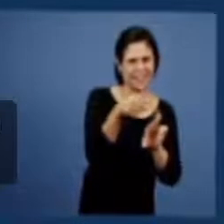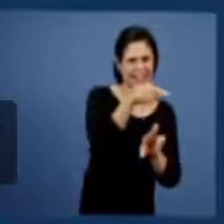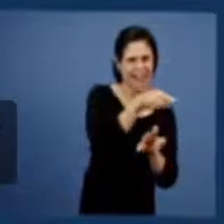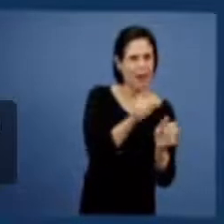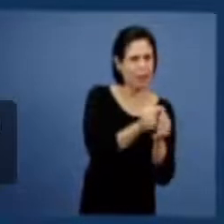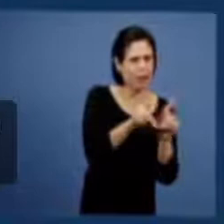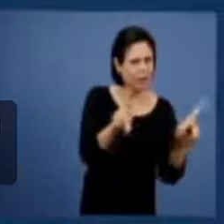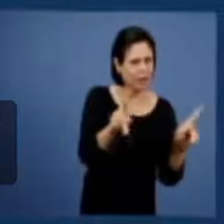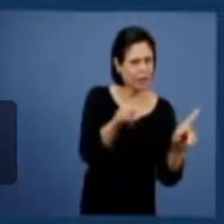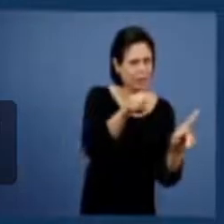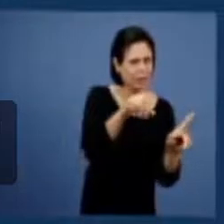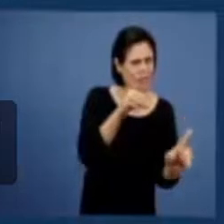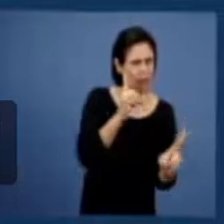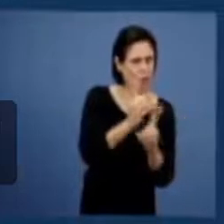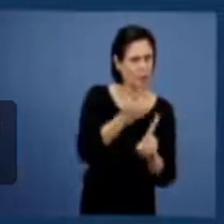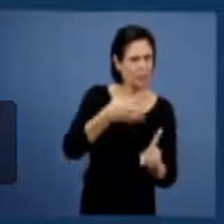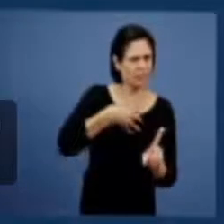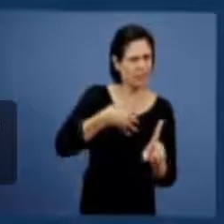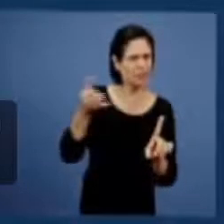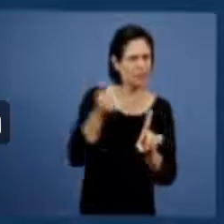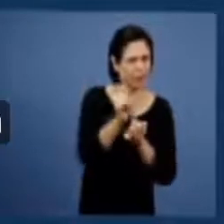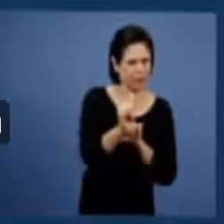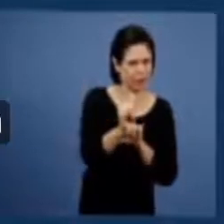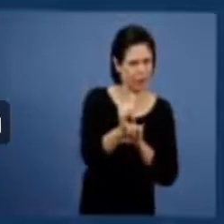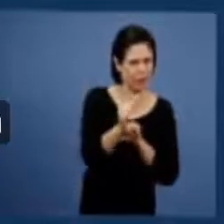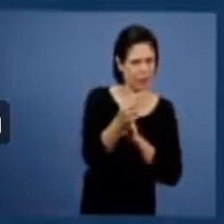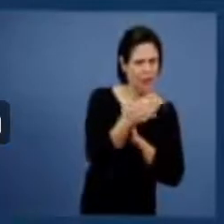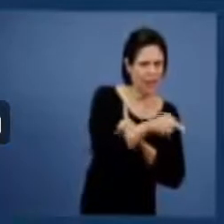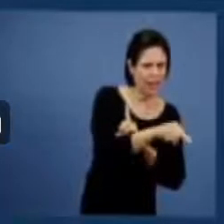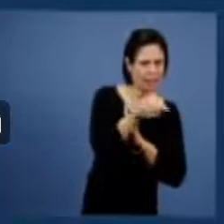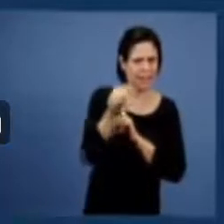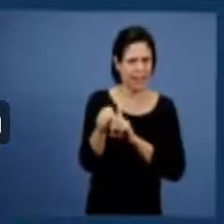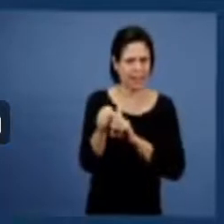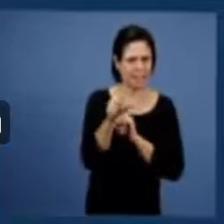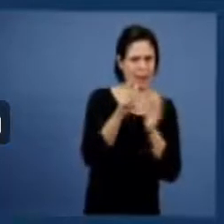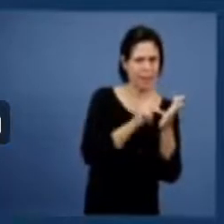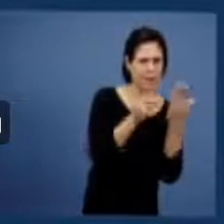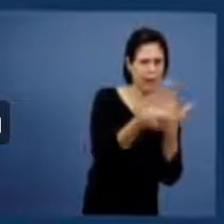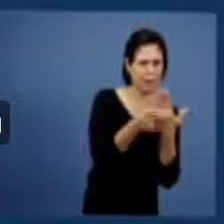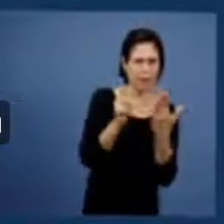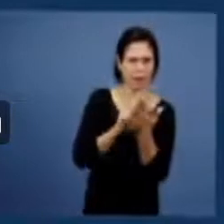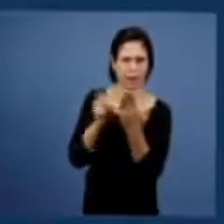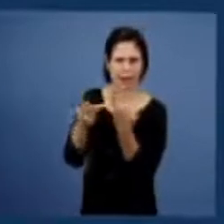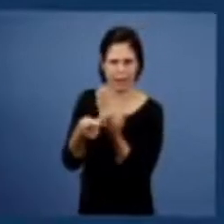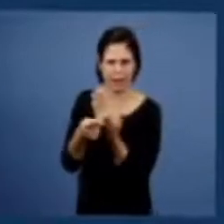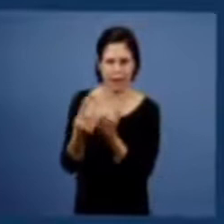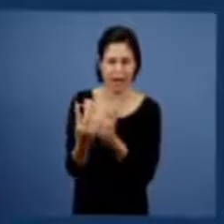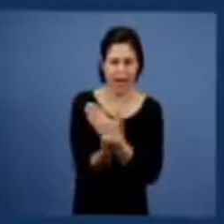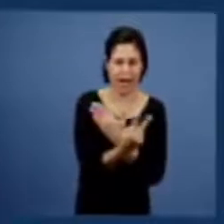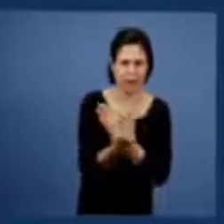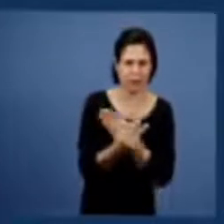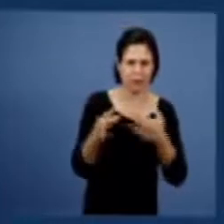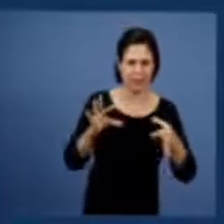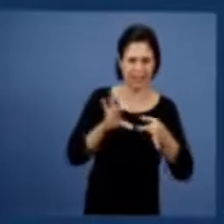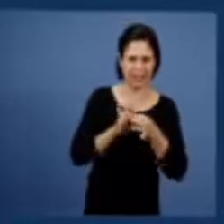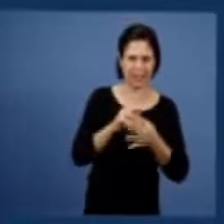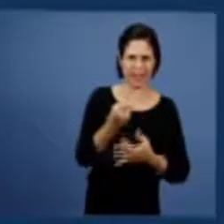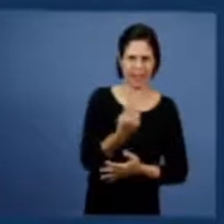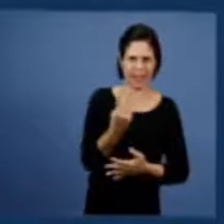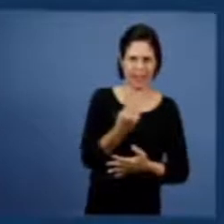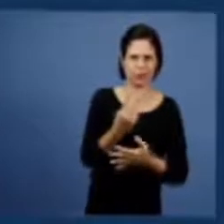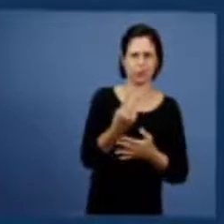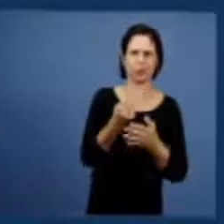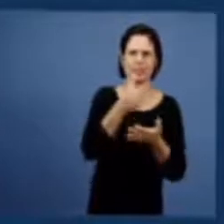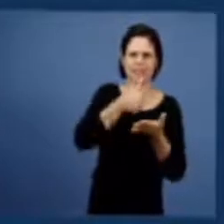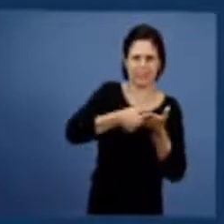sentido profético estabelecido entre essas duas parábolas e essas duas cartas os irmãos vão ter agora três minutos